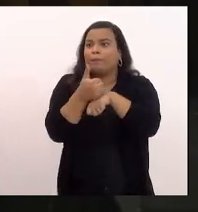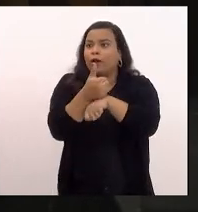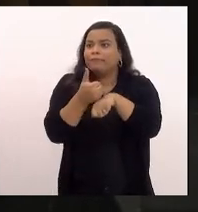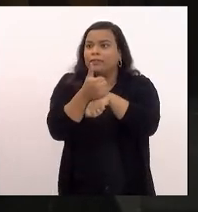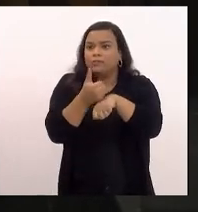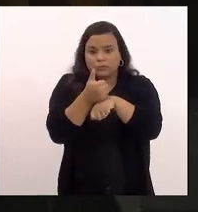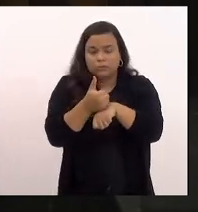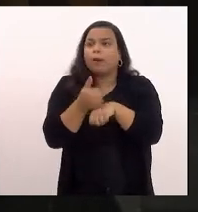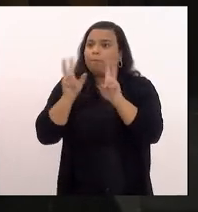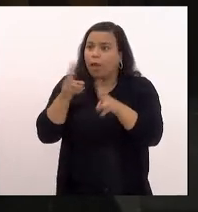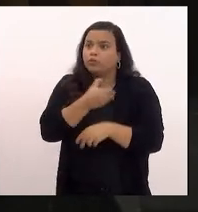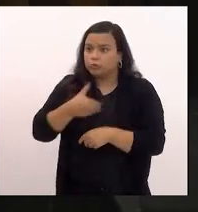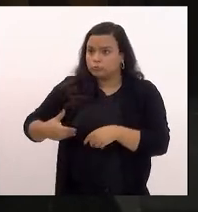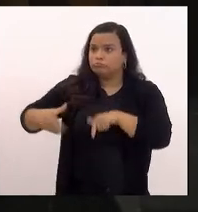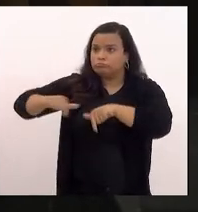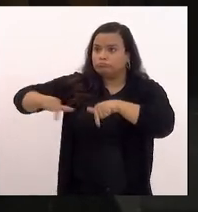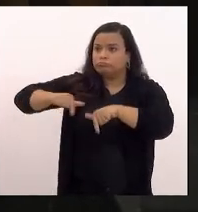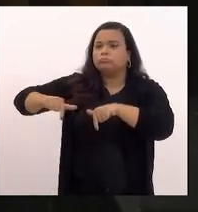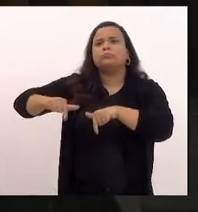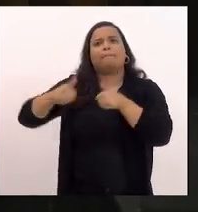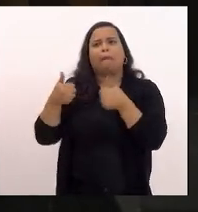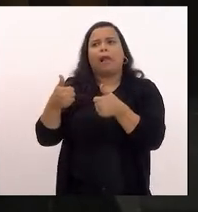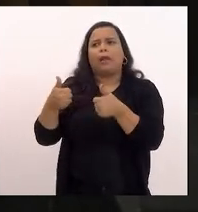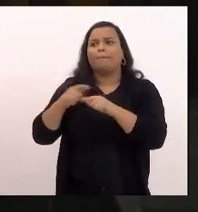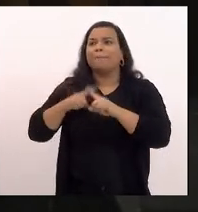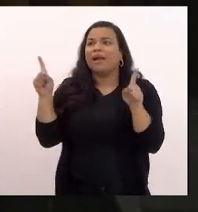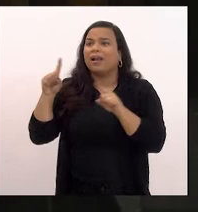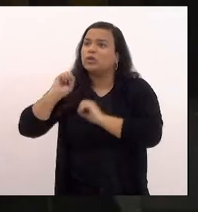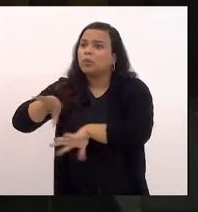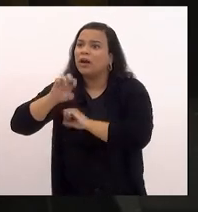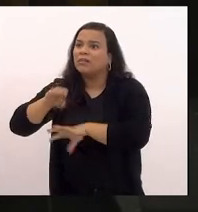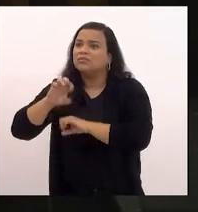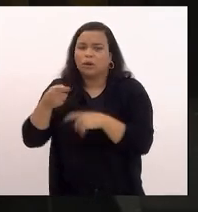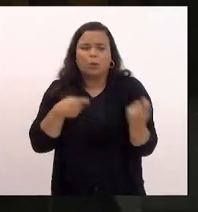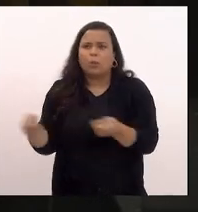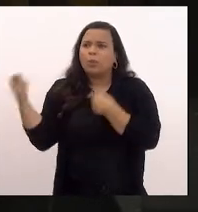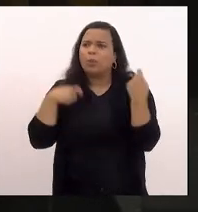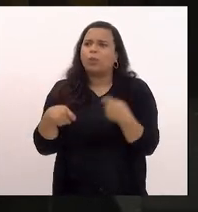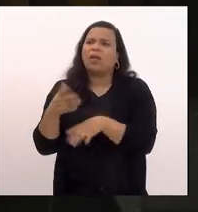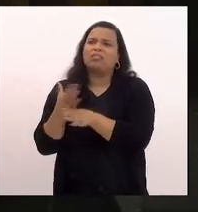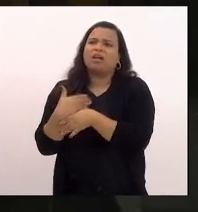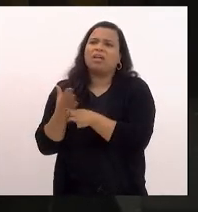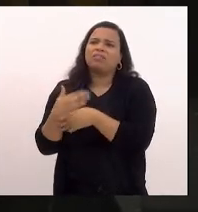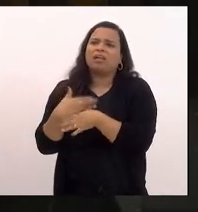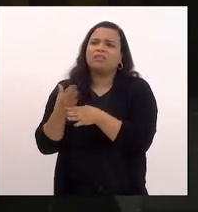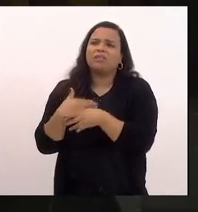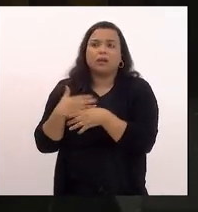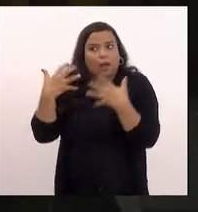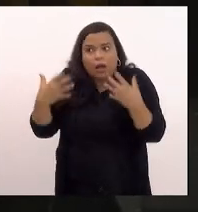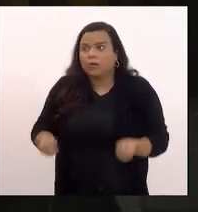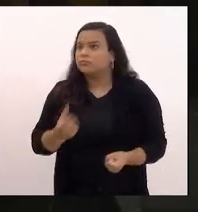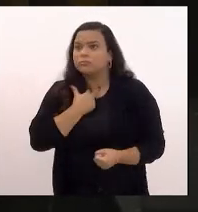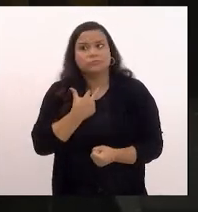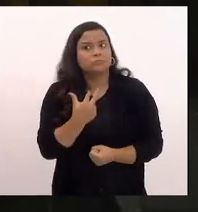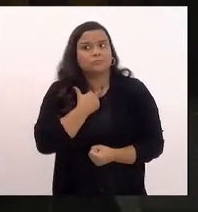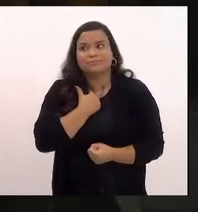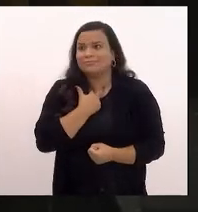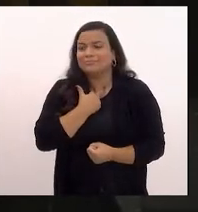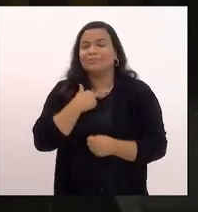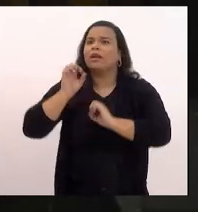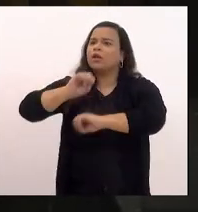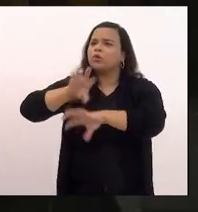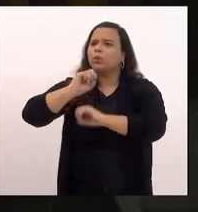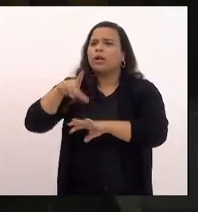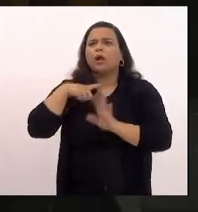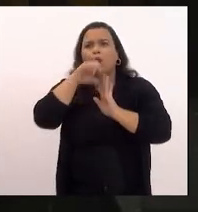mas com a educação tem sido recorrente isso é absolutamente inaceitável a educação tem